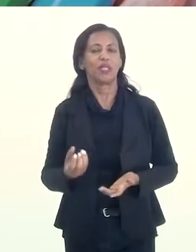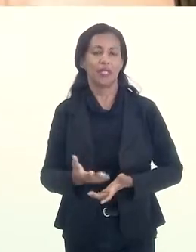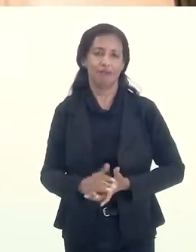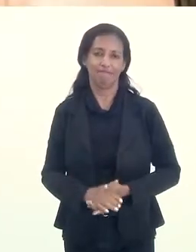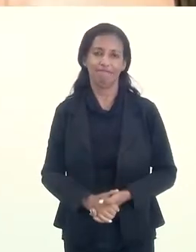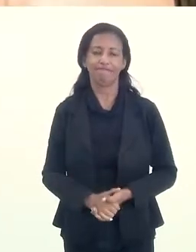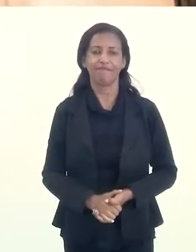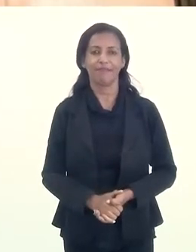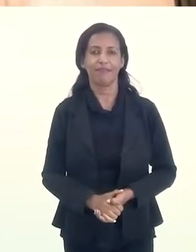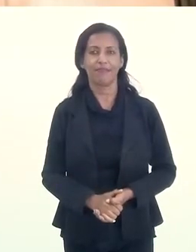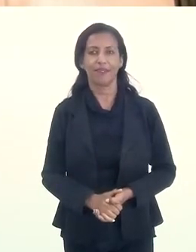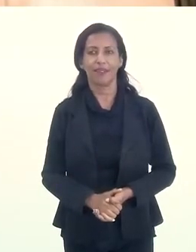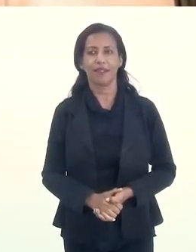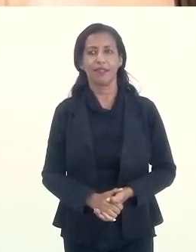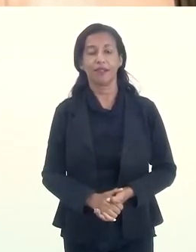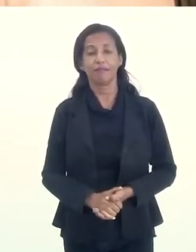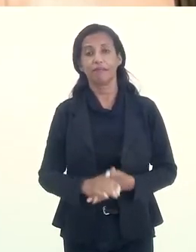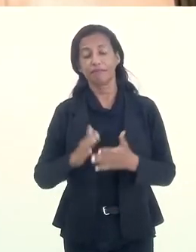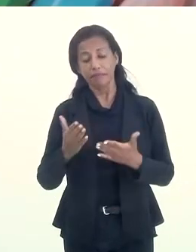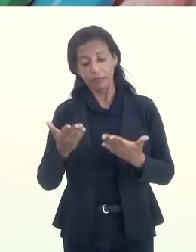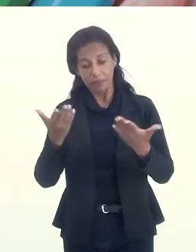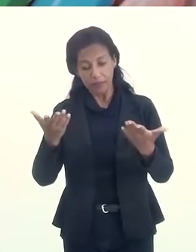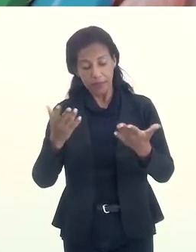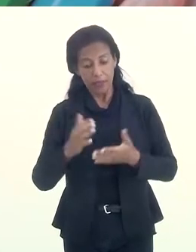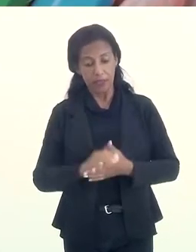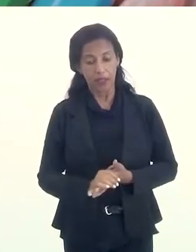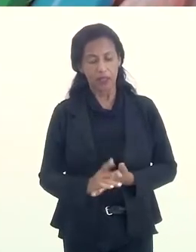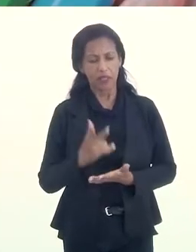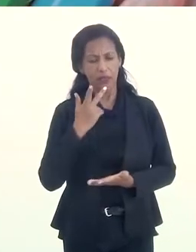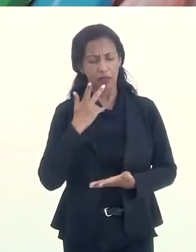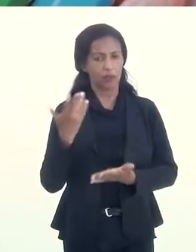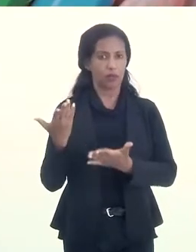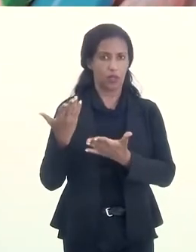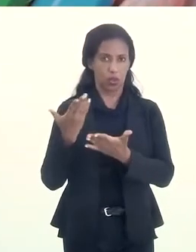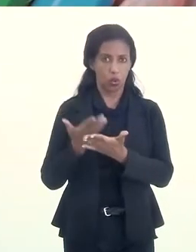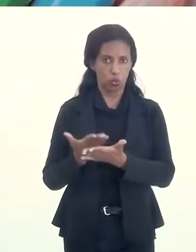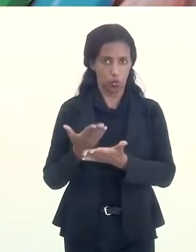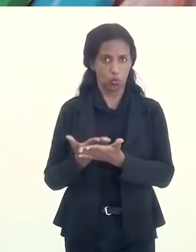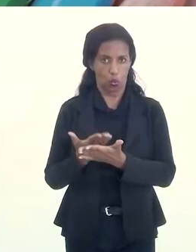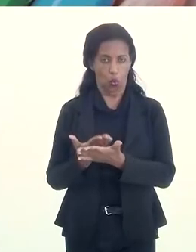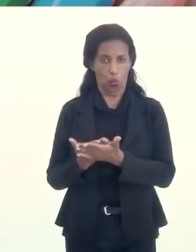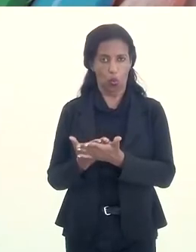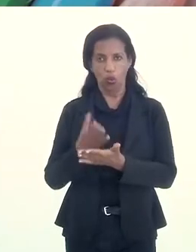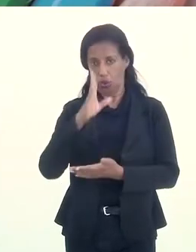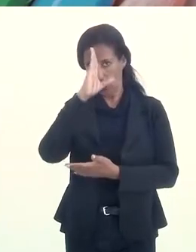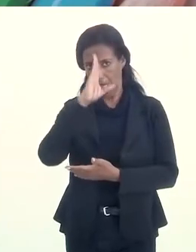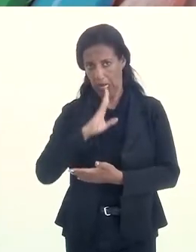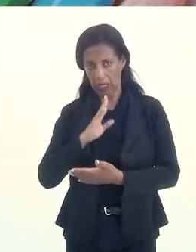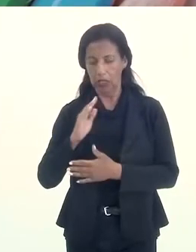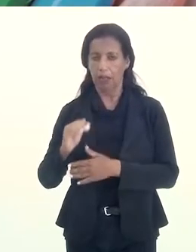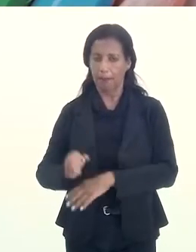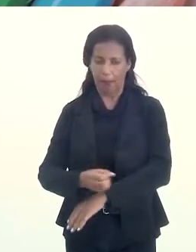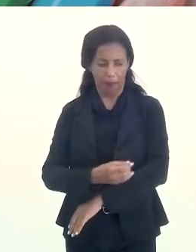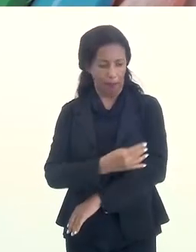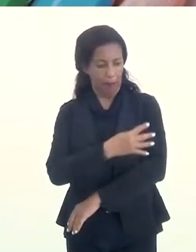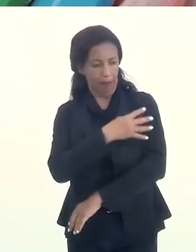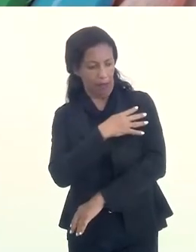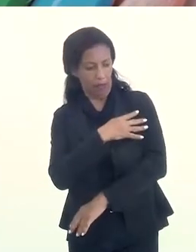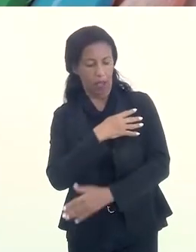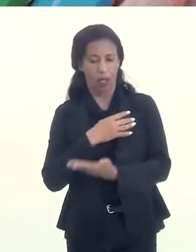a... E aí, você estava falando que você estudou, então, de graça,